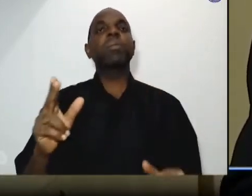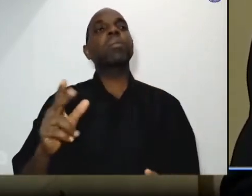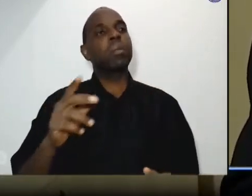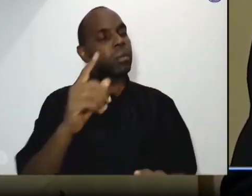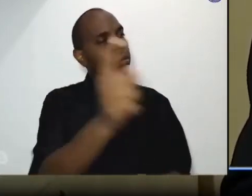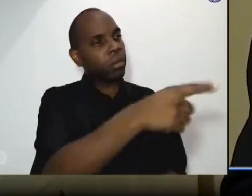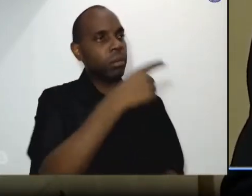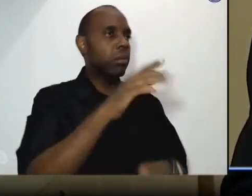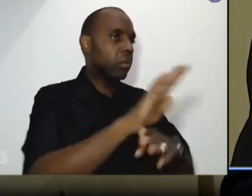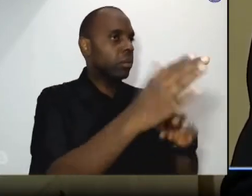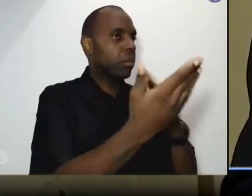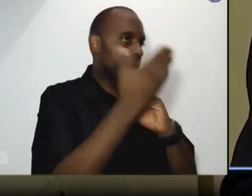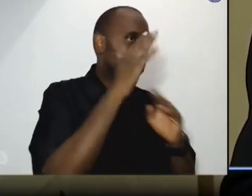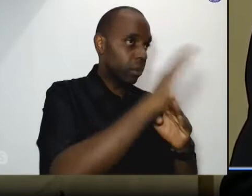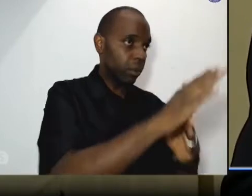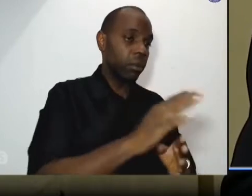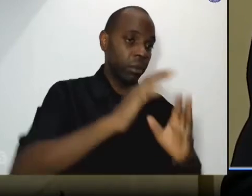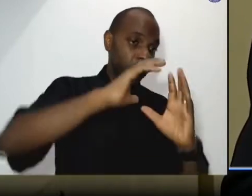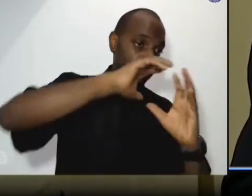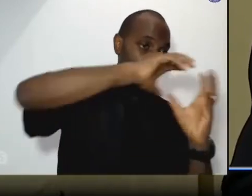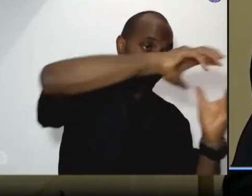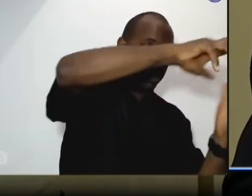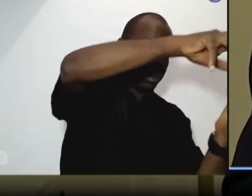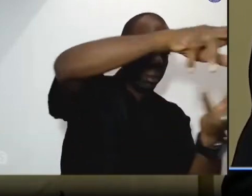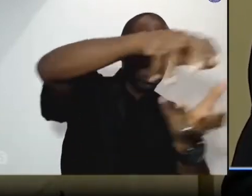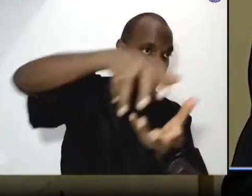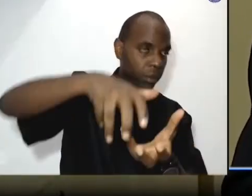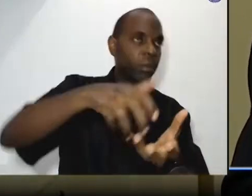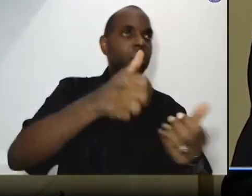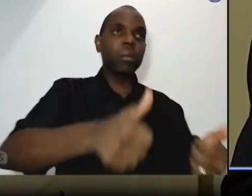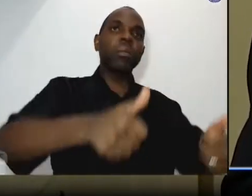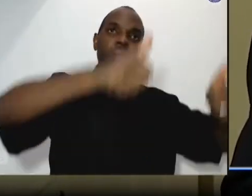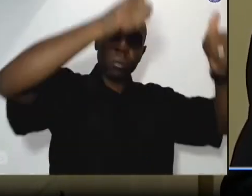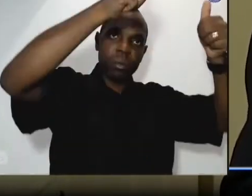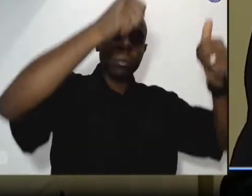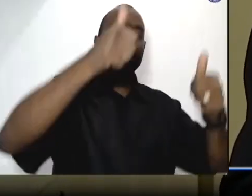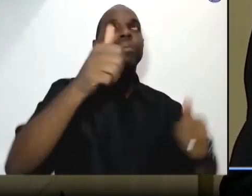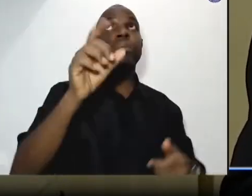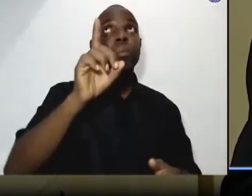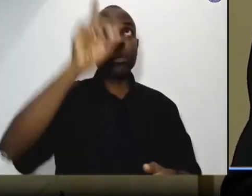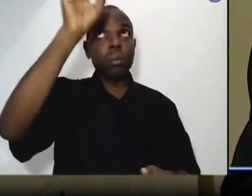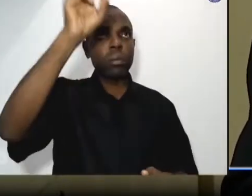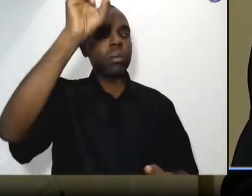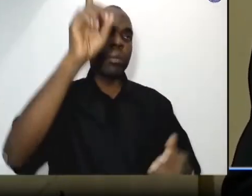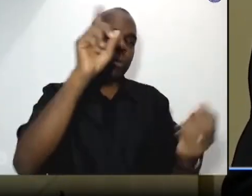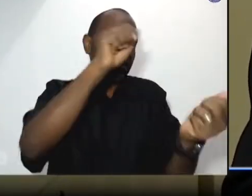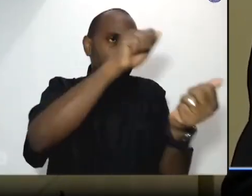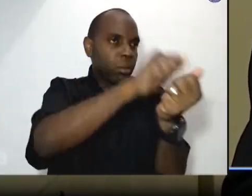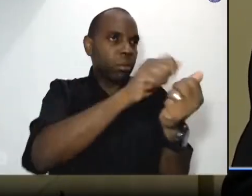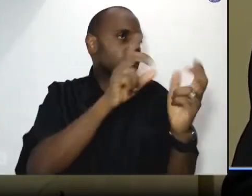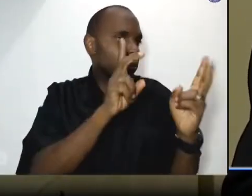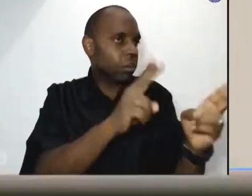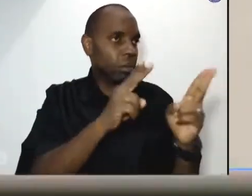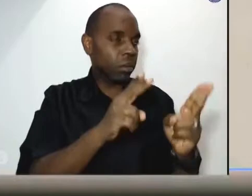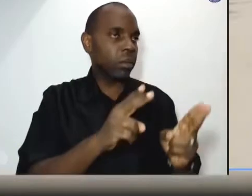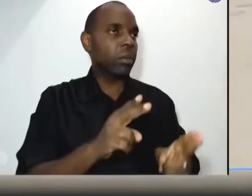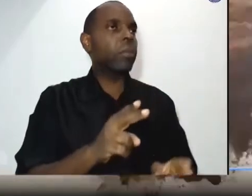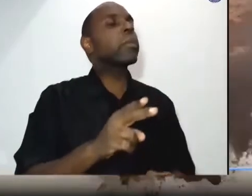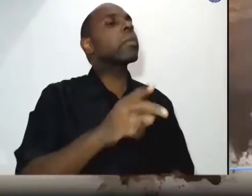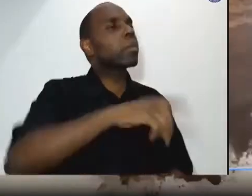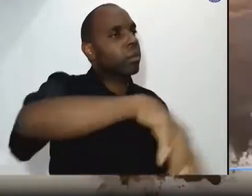onde Deus esteja mais presente. Porque quando Deus está presente, os irmãos são mais respeitados.